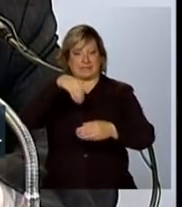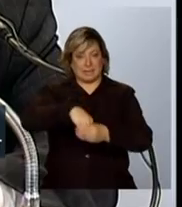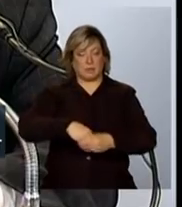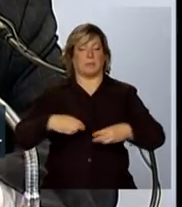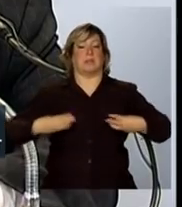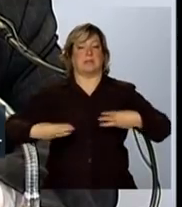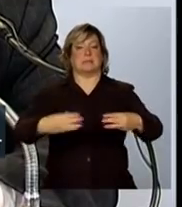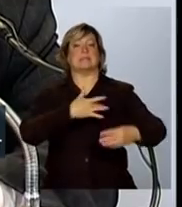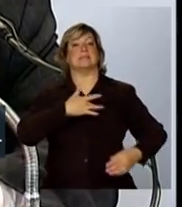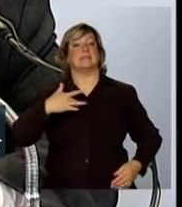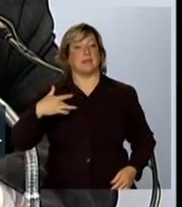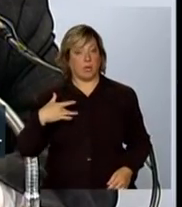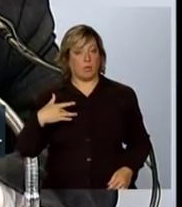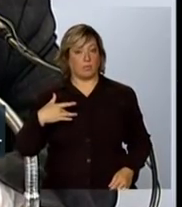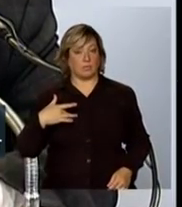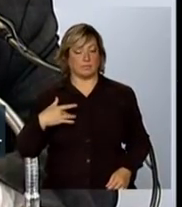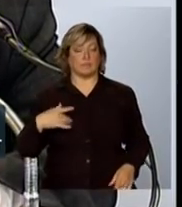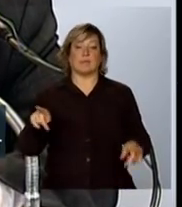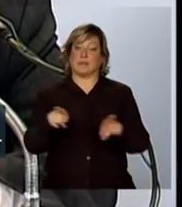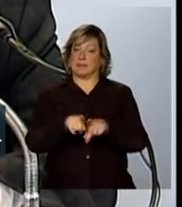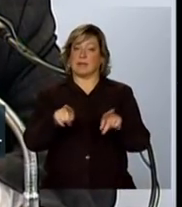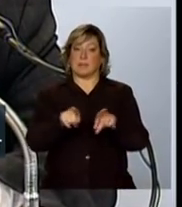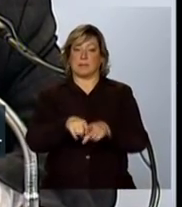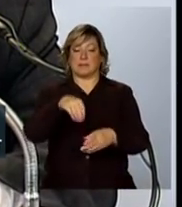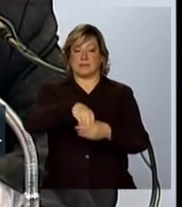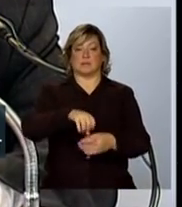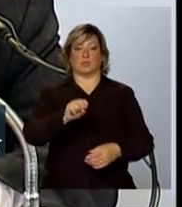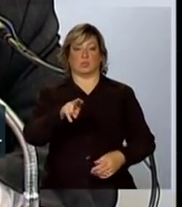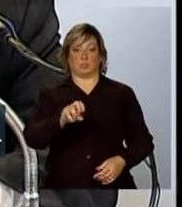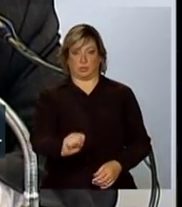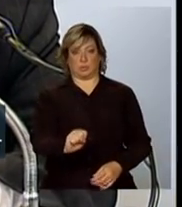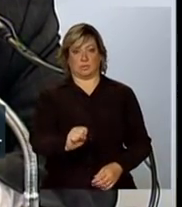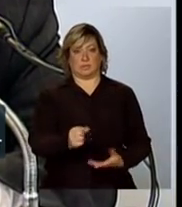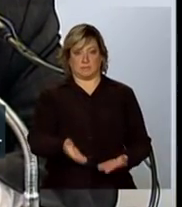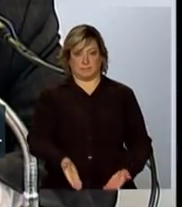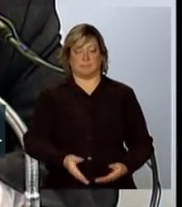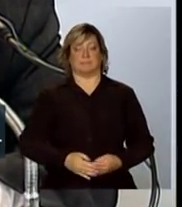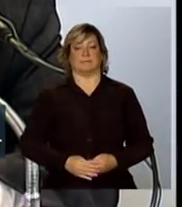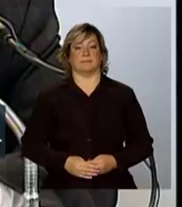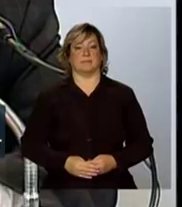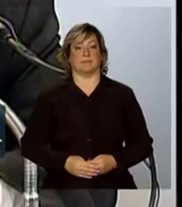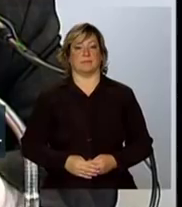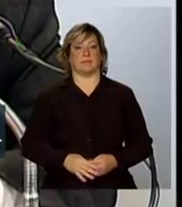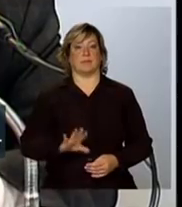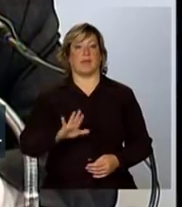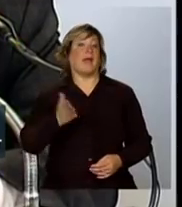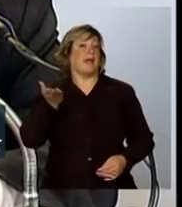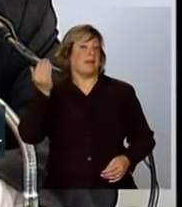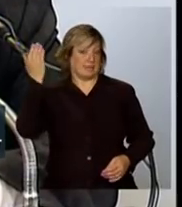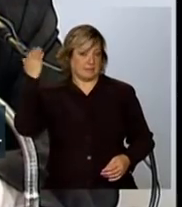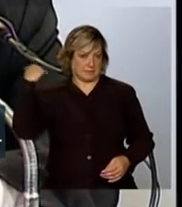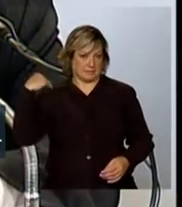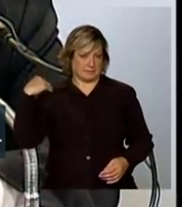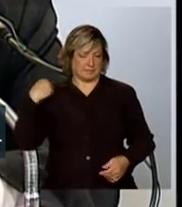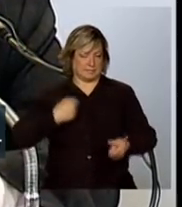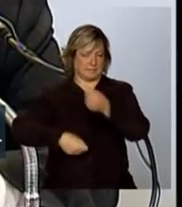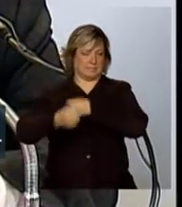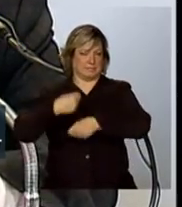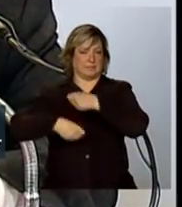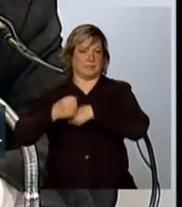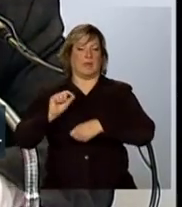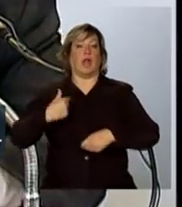da Saúde e, consequentemente, no SUS. E, naquela ocasião, tivemos